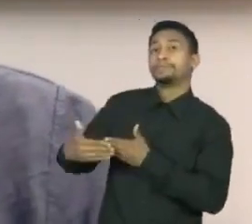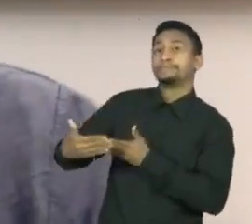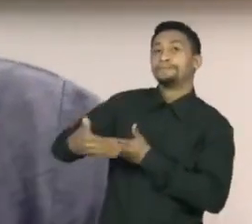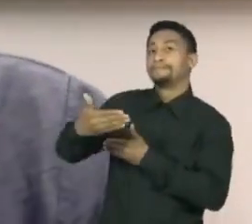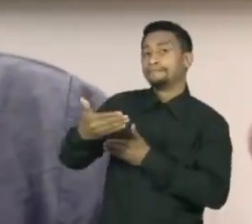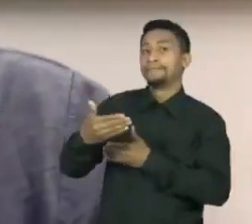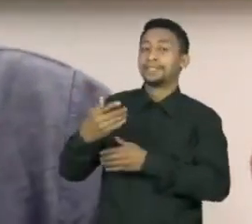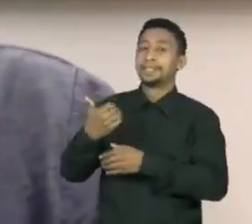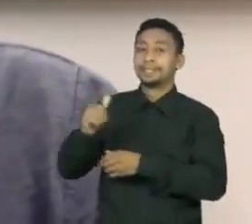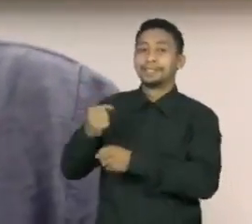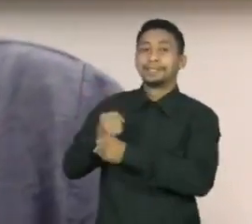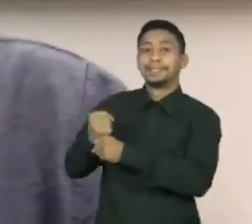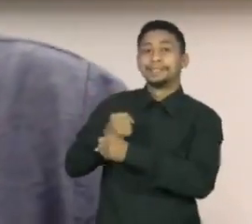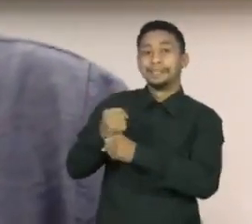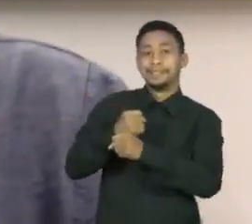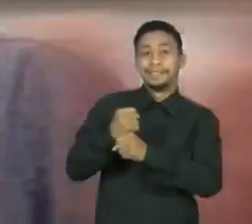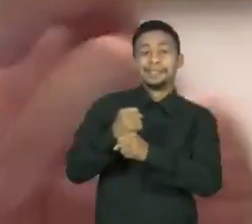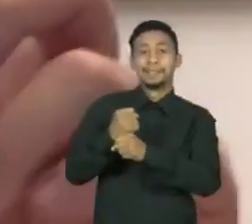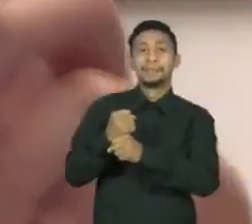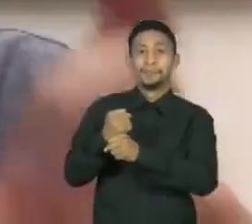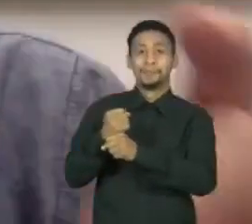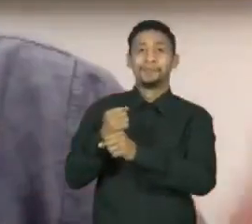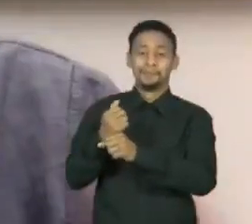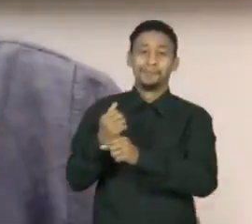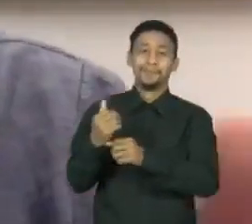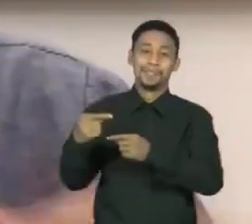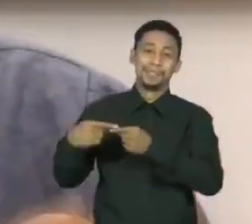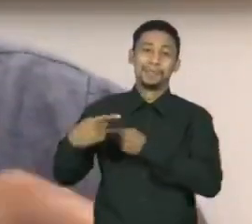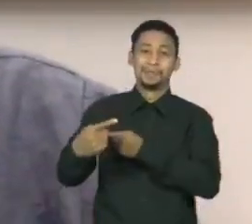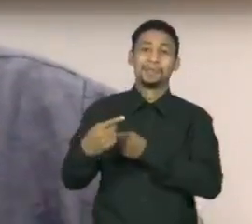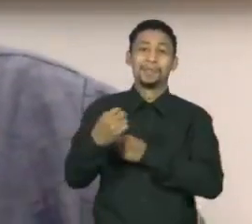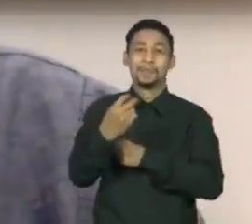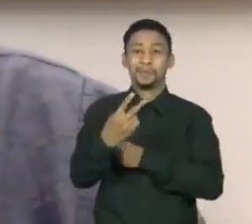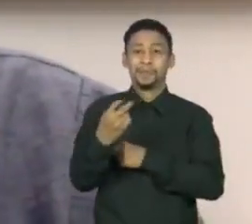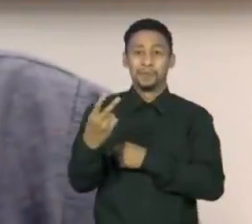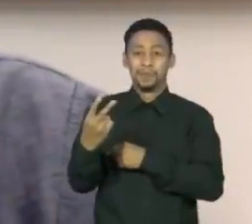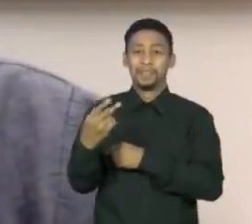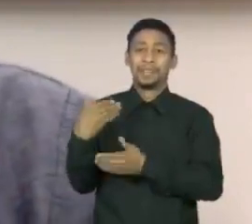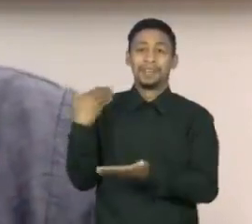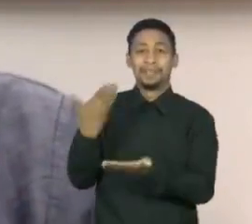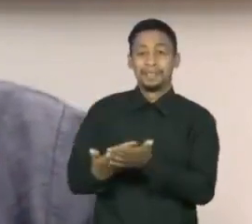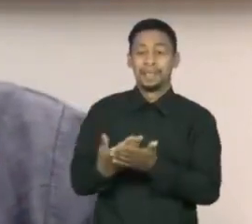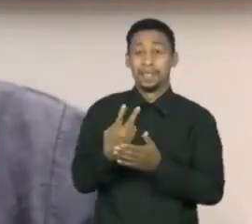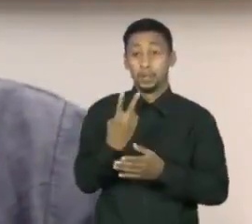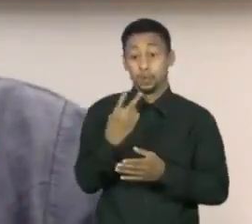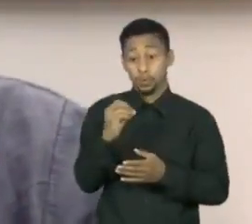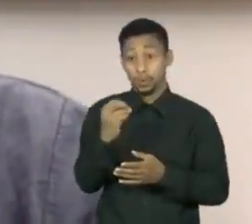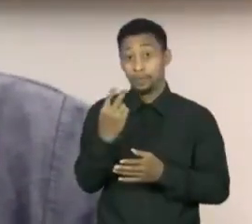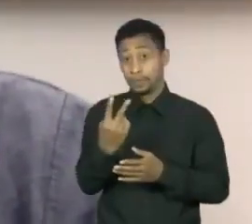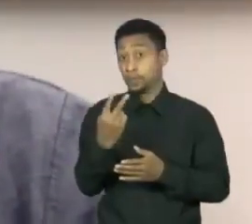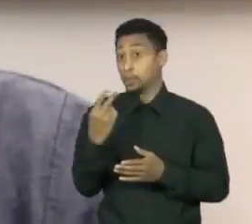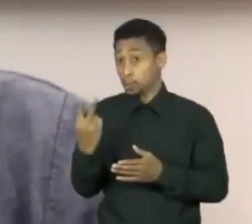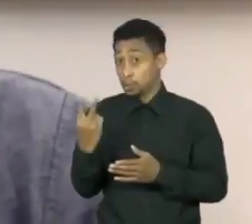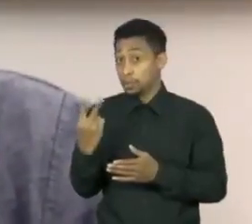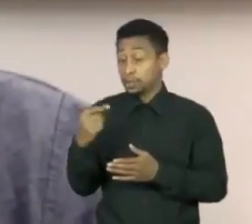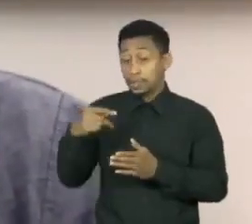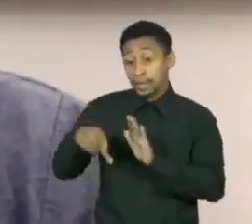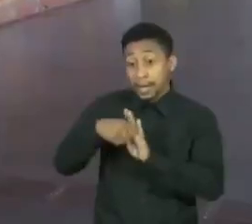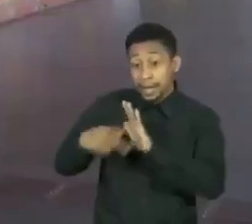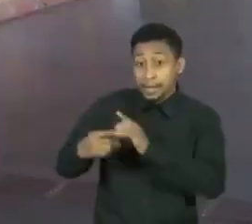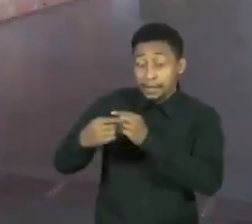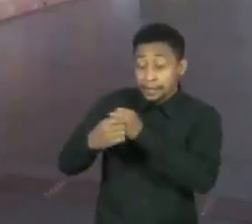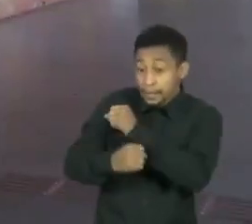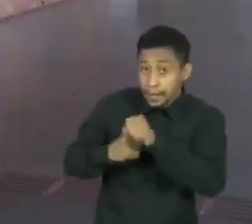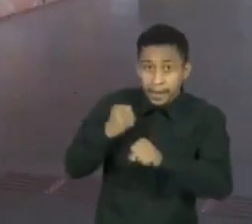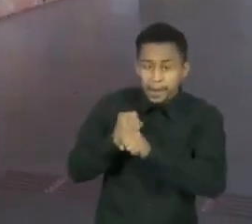no centenário de 1922 até 2022. Então, este ano de 21, o MAM tem uma programação intensa